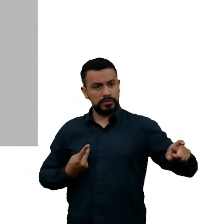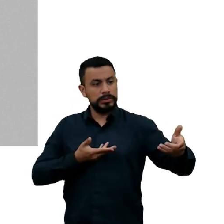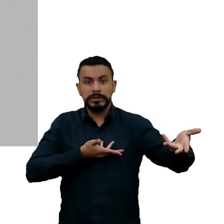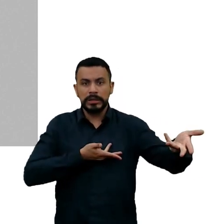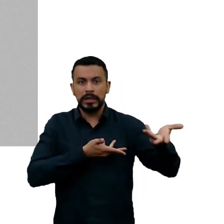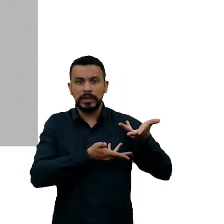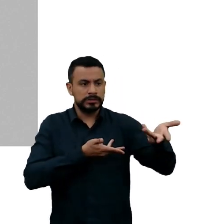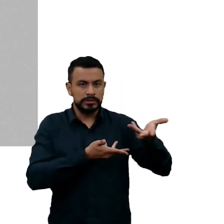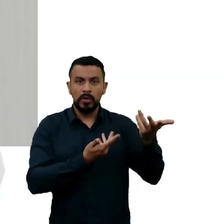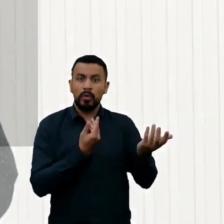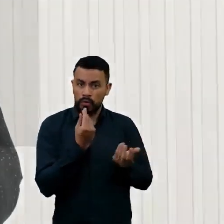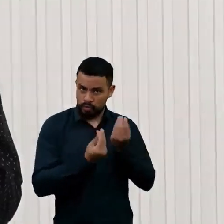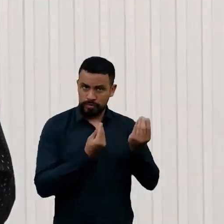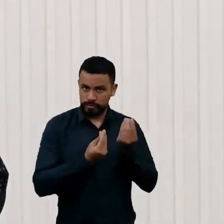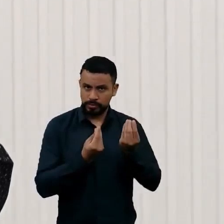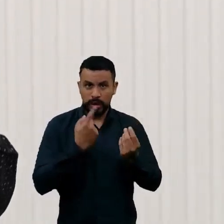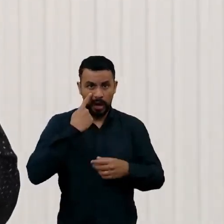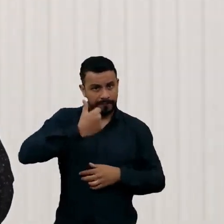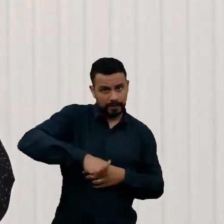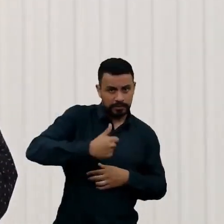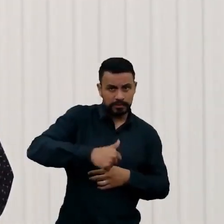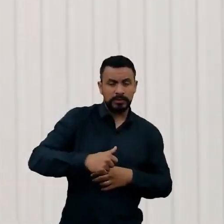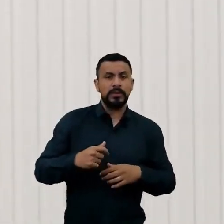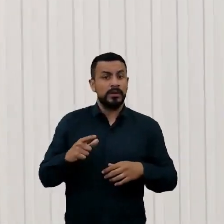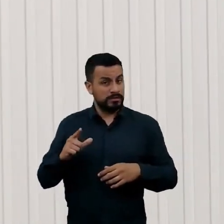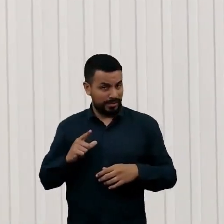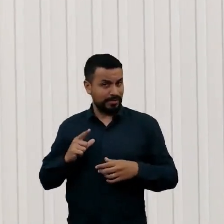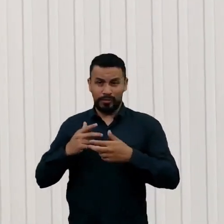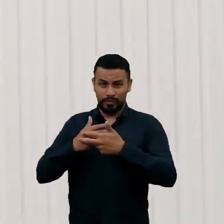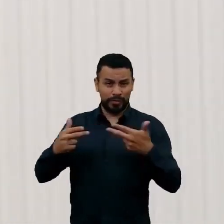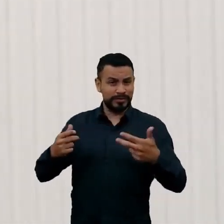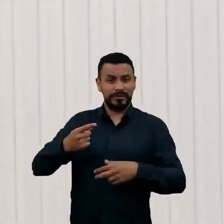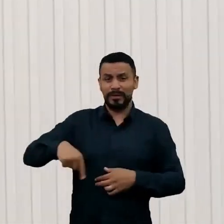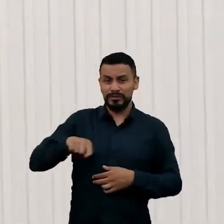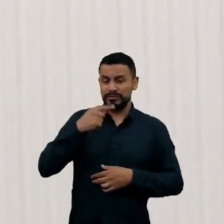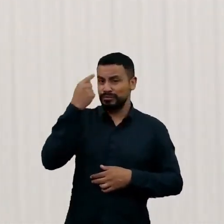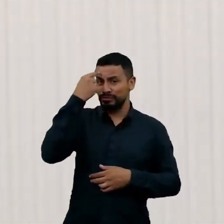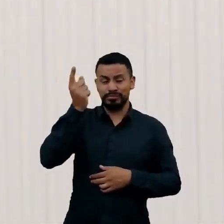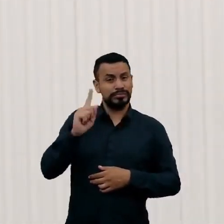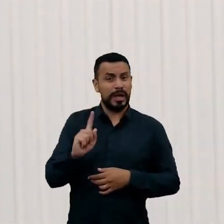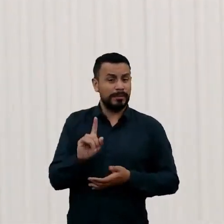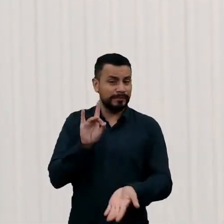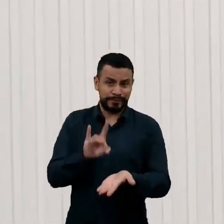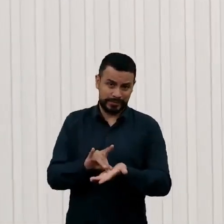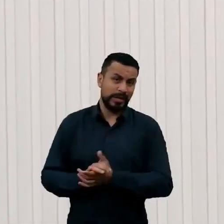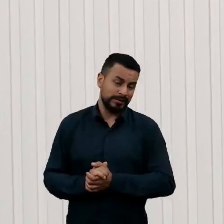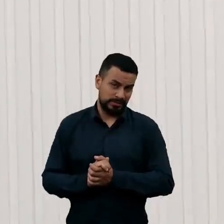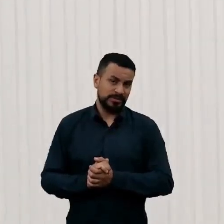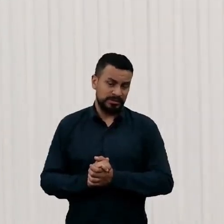mas não há funções que ainda nem imaginamos na realidade. O que é